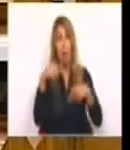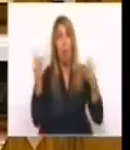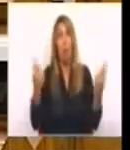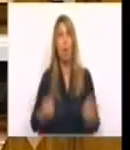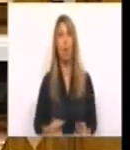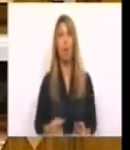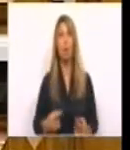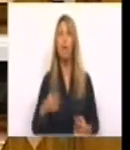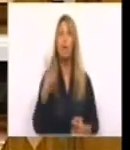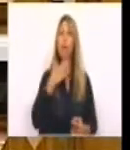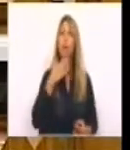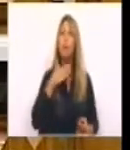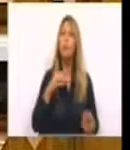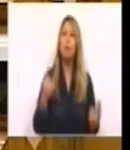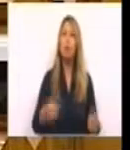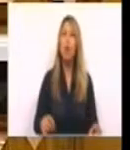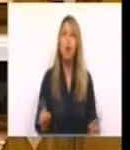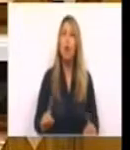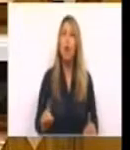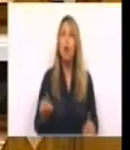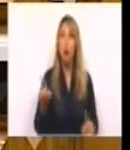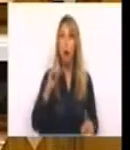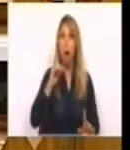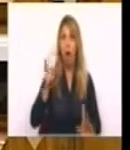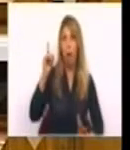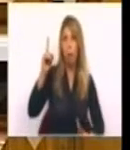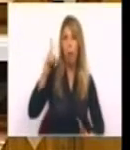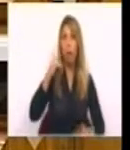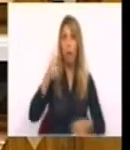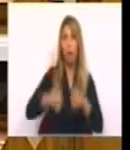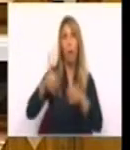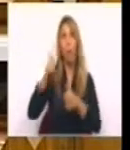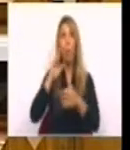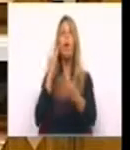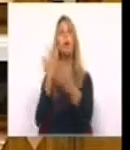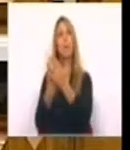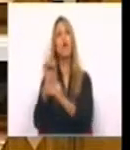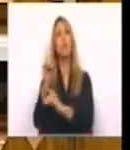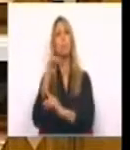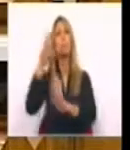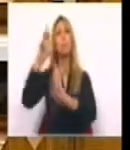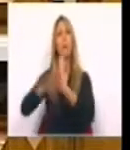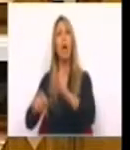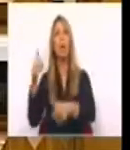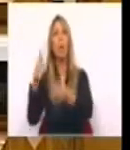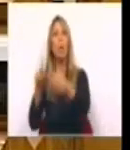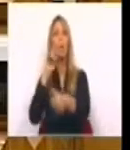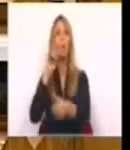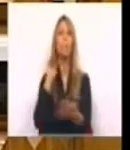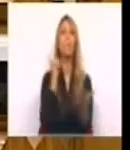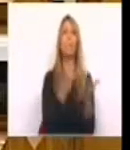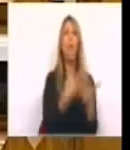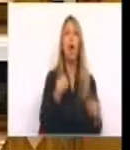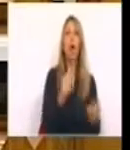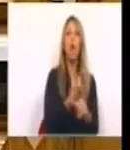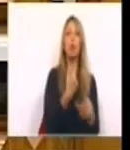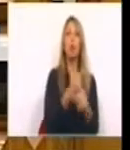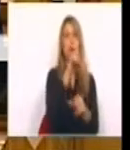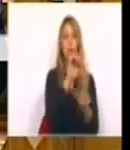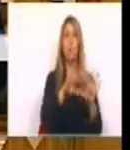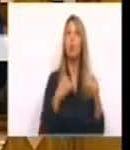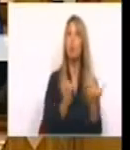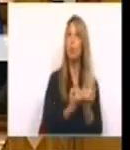basta a autoridade da concorrência para fazer valer as regras da concorrência e proteger consumidores e a sociedade.